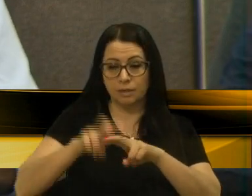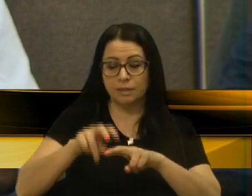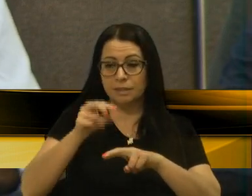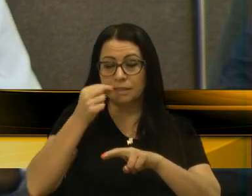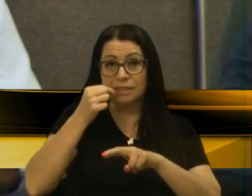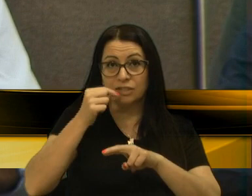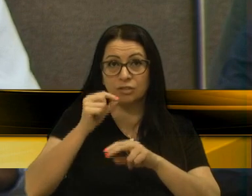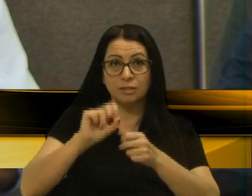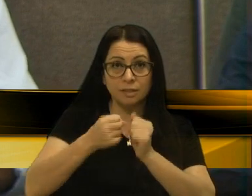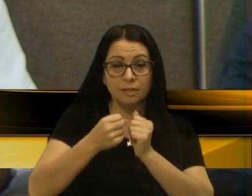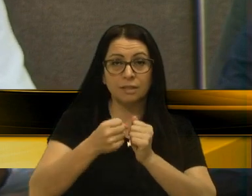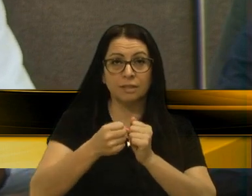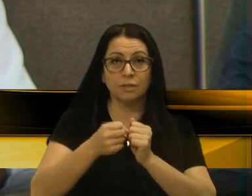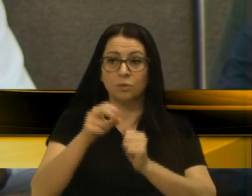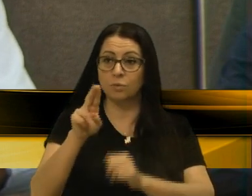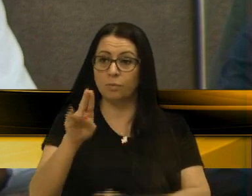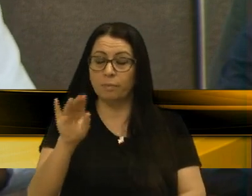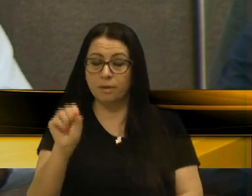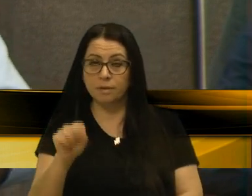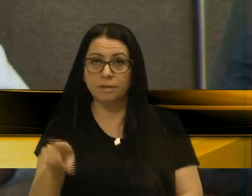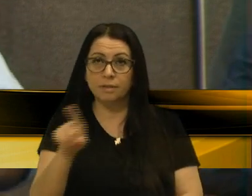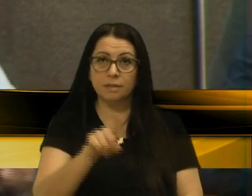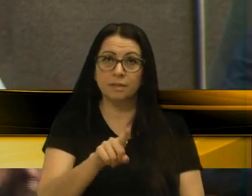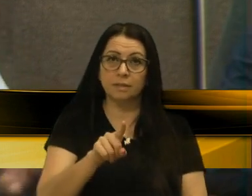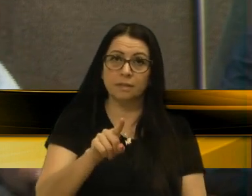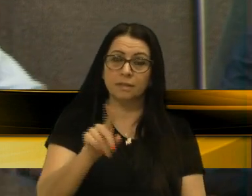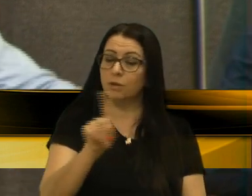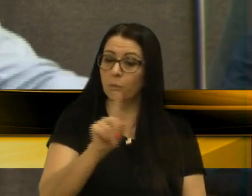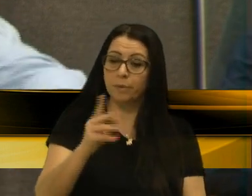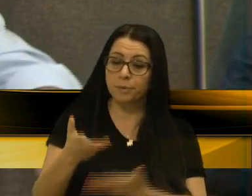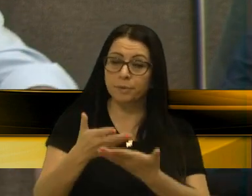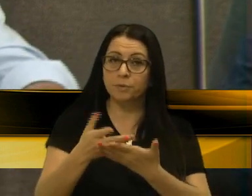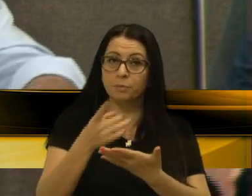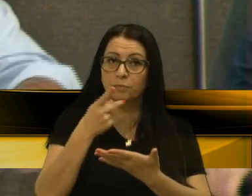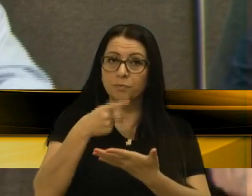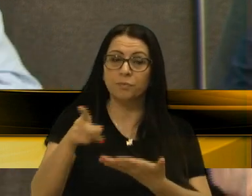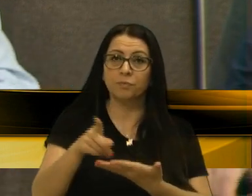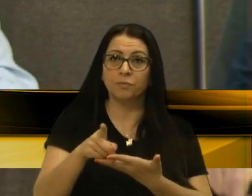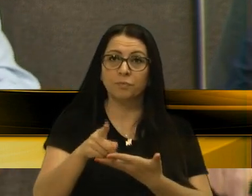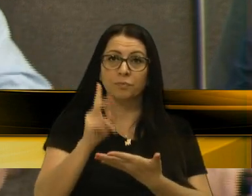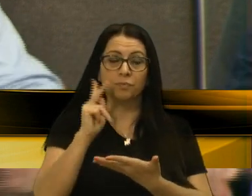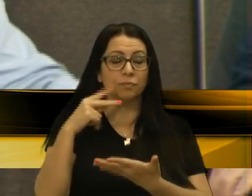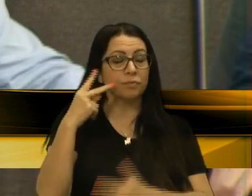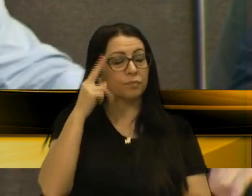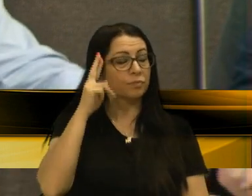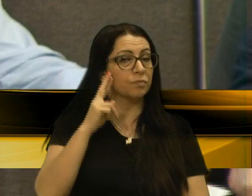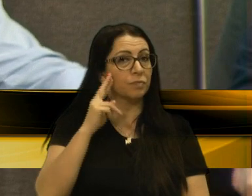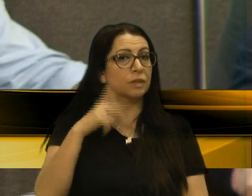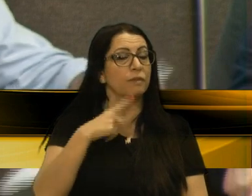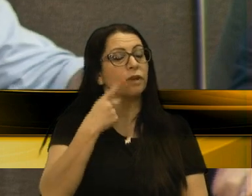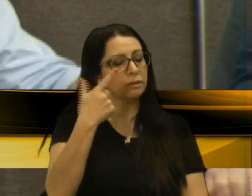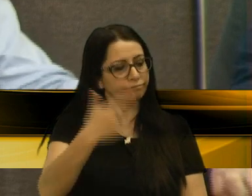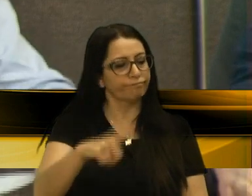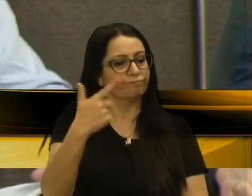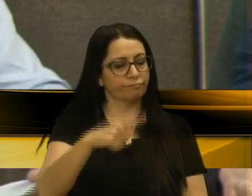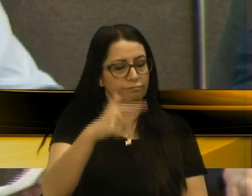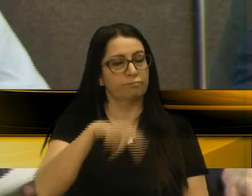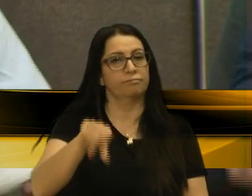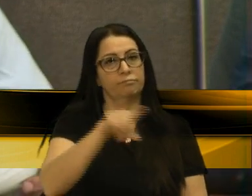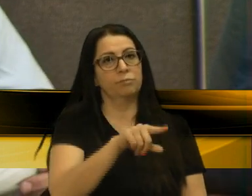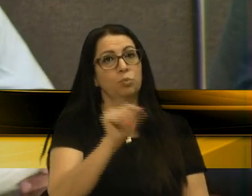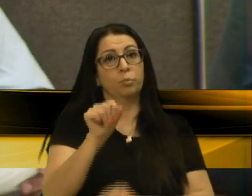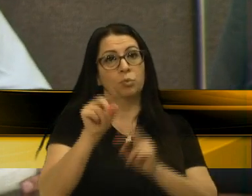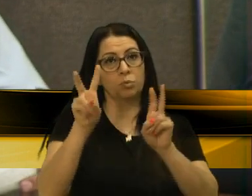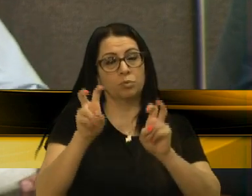estragada, unidade de base de saúde deixe de atender. Então, só para dizer que o vereador Rafael Bueno já tem falado também justamente